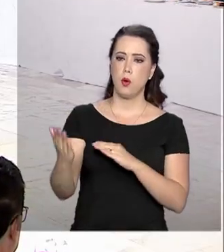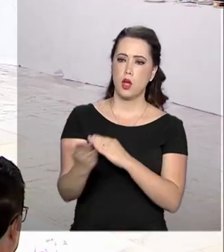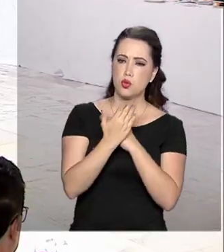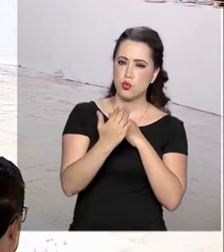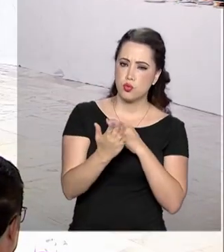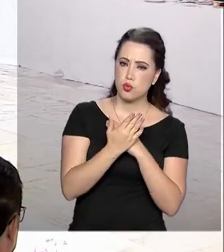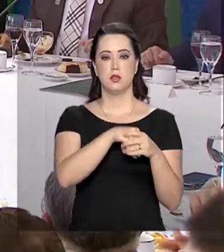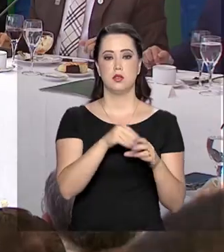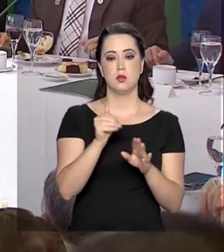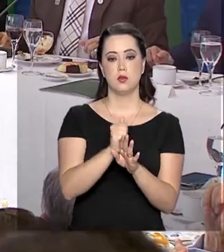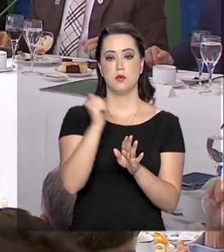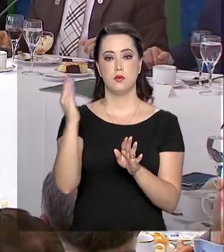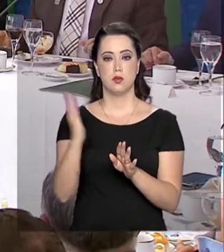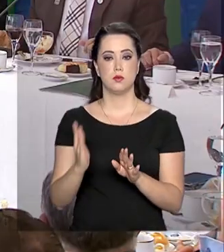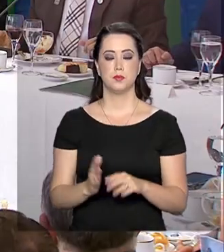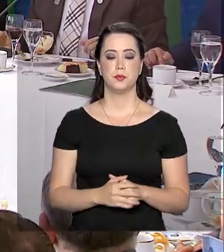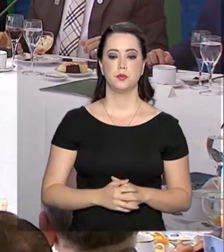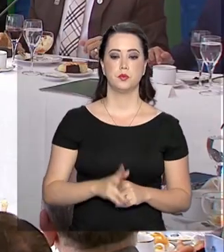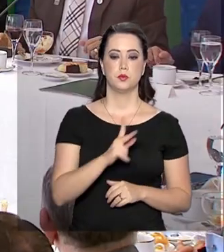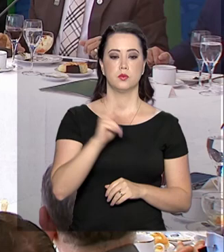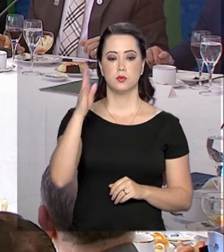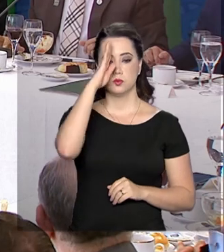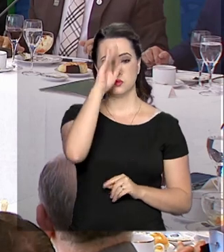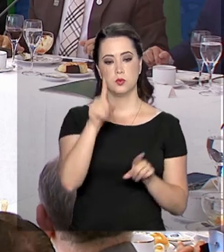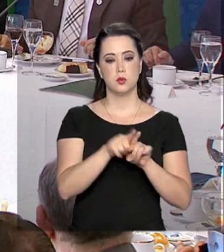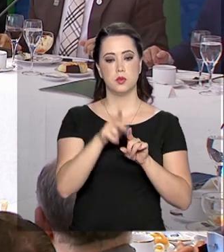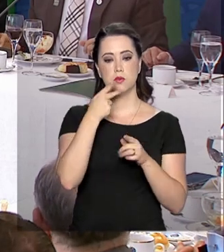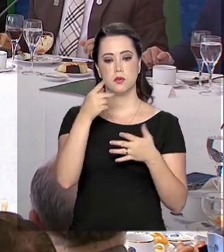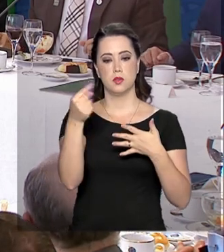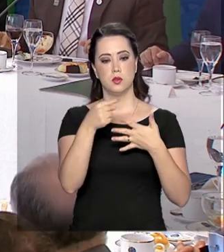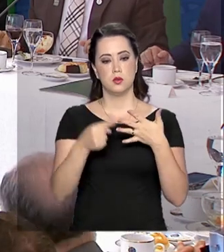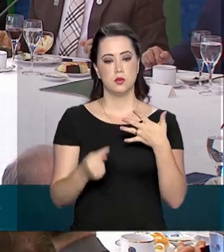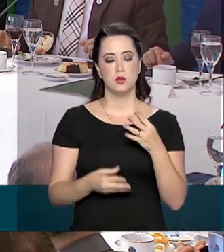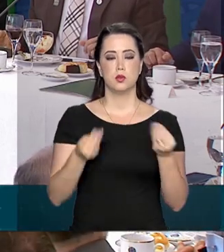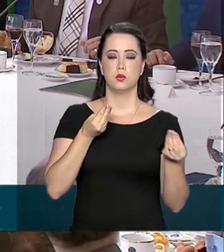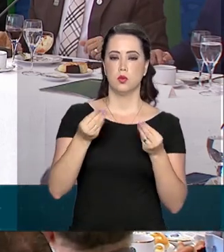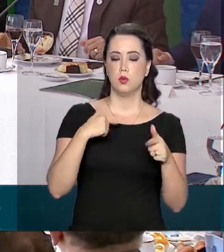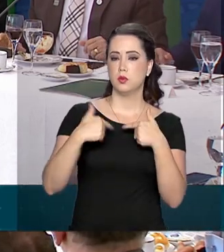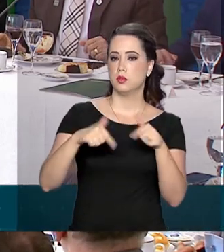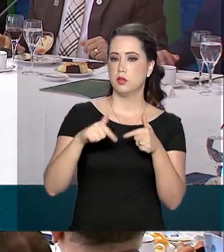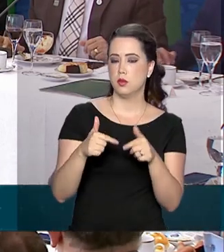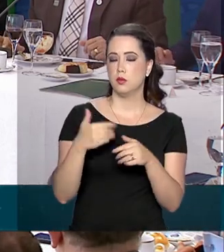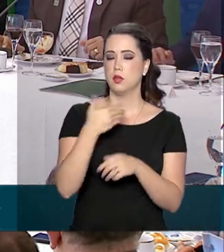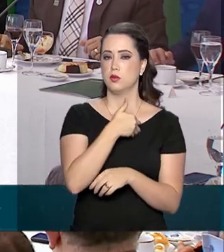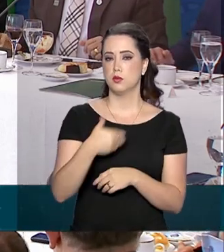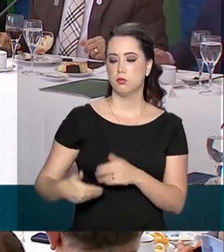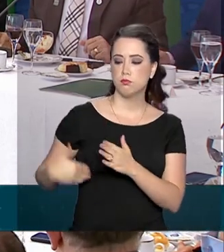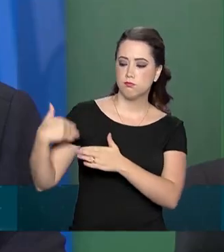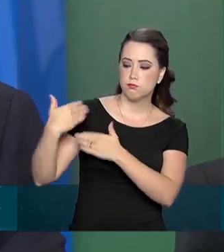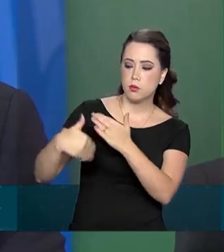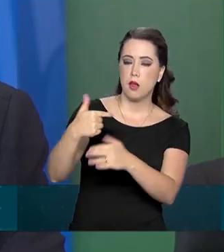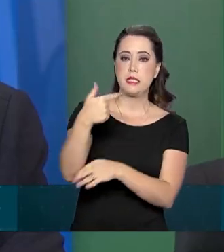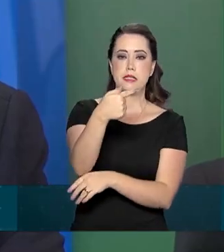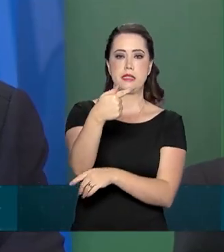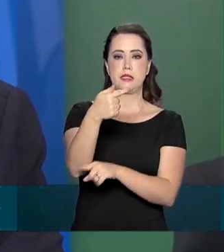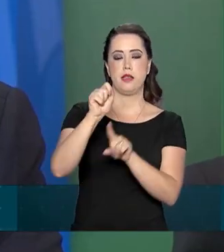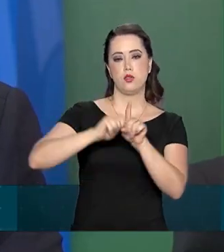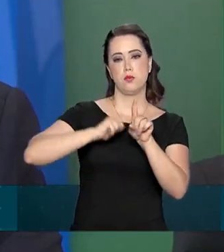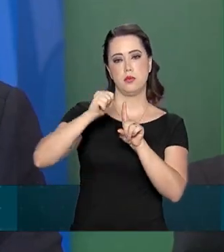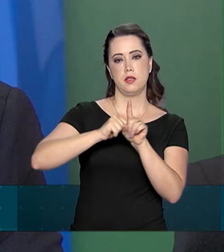recebeu na casa. O presidente falou sobre as medidas que o governo vem tomando ao longo desses sete meses para